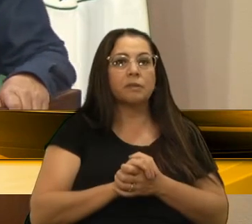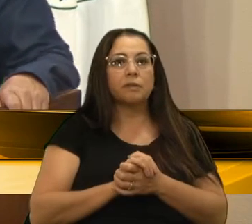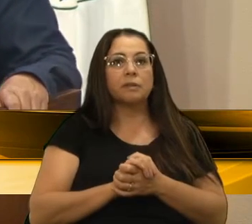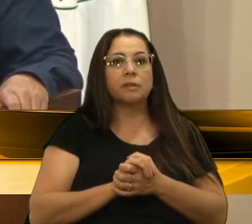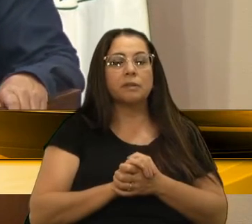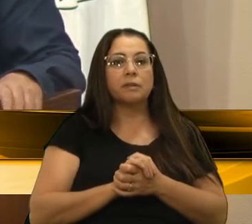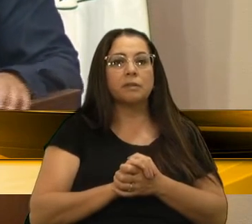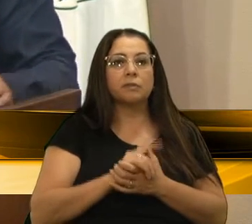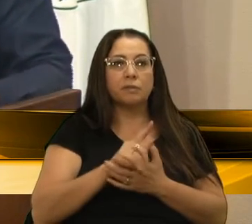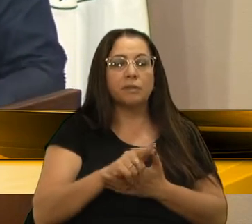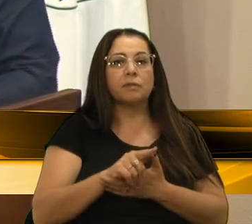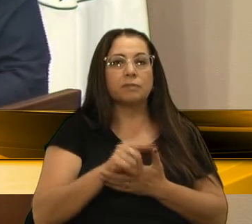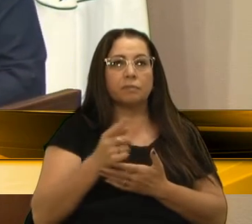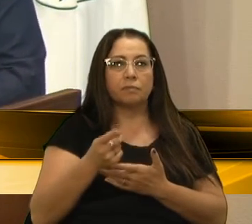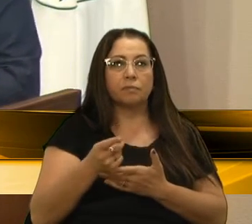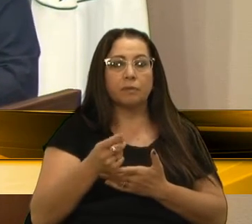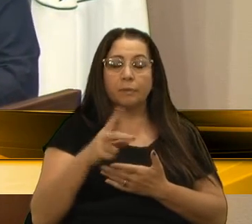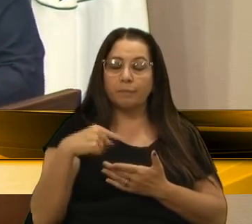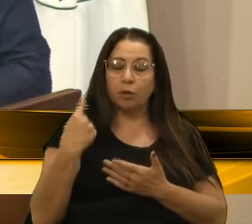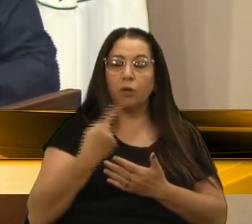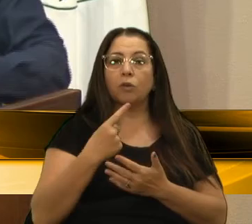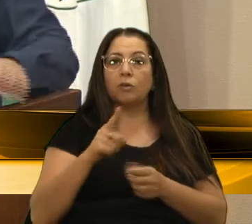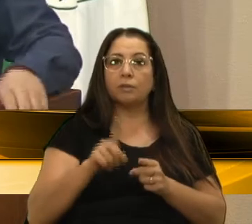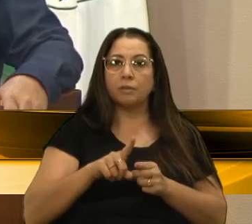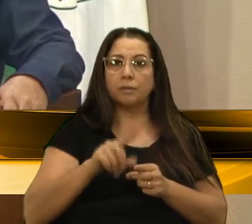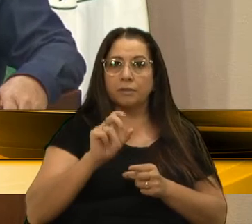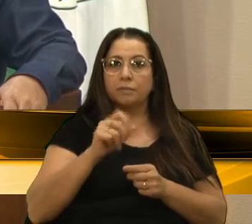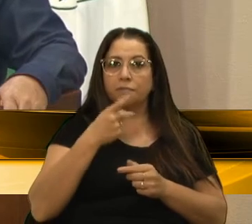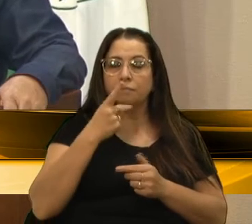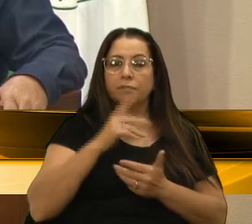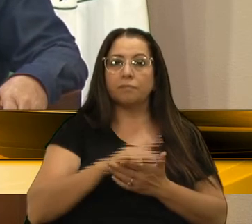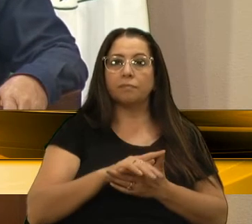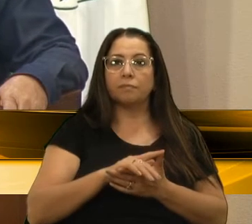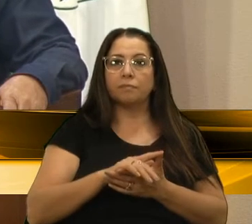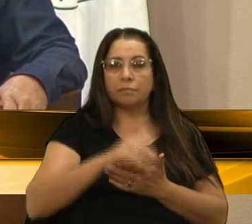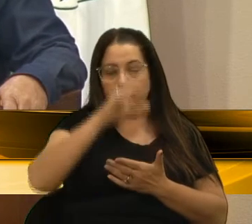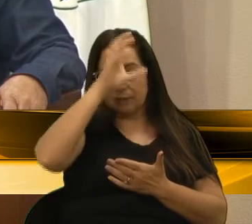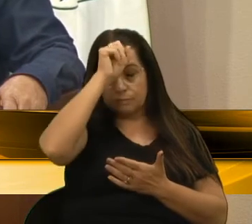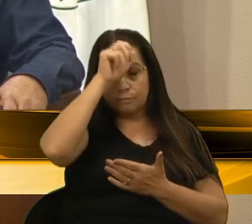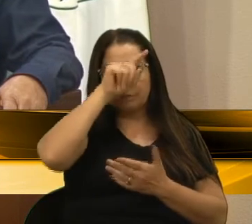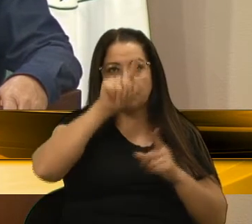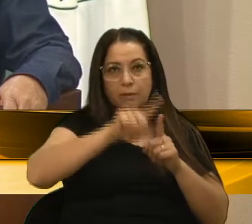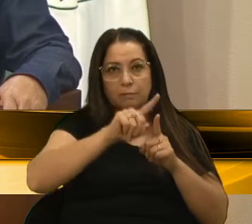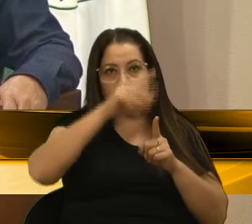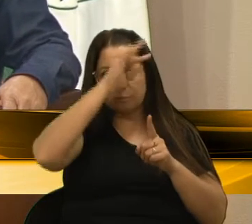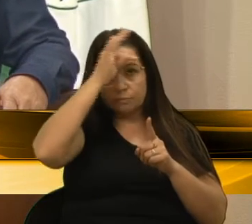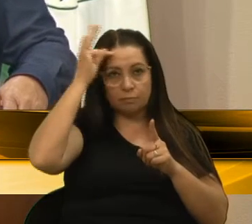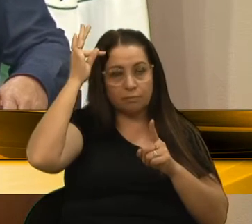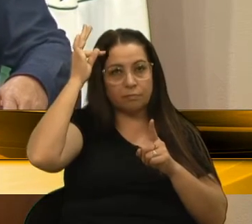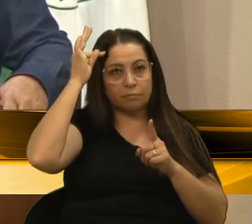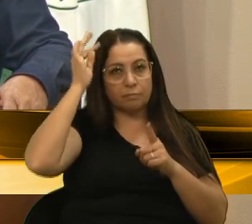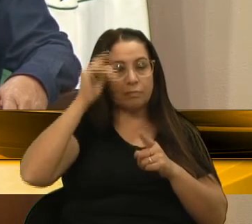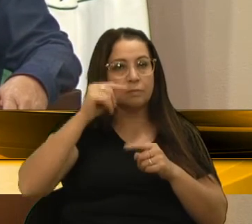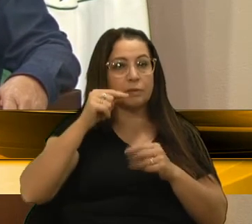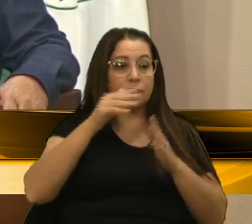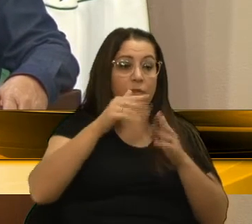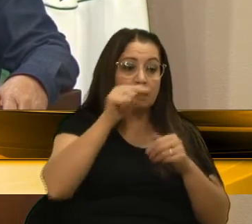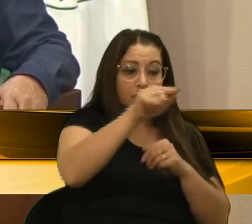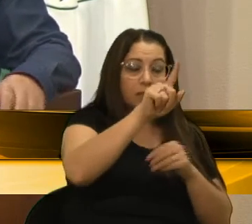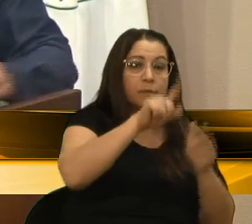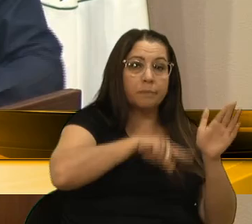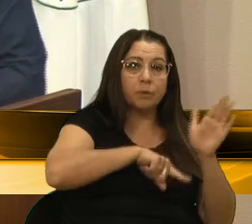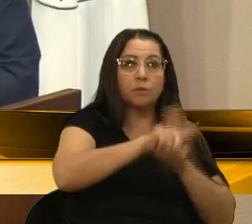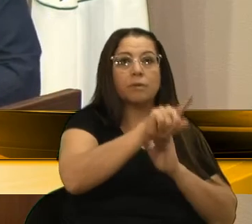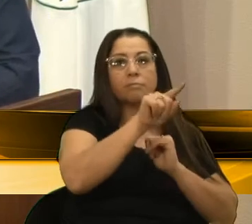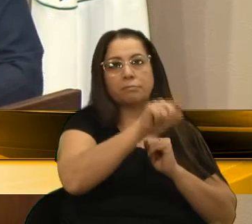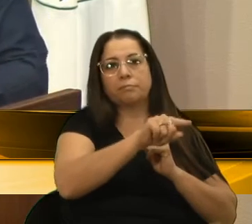então, assim, então, isso que, para nós, assim, quero dizer que, muito aprendi, também com o Toigo, de vir aqui perguntar para ele, vir